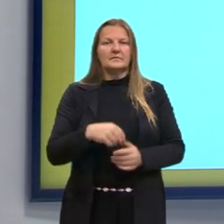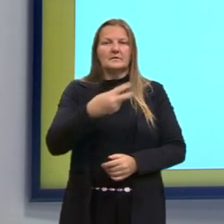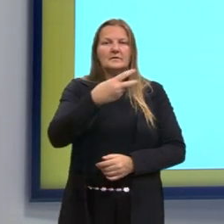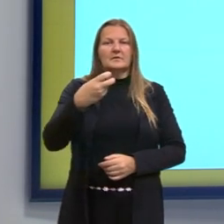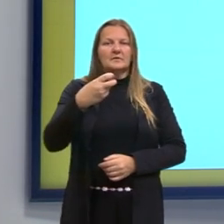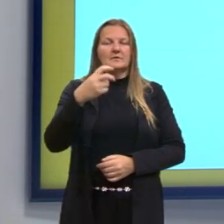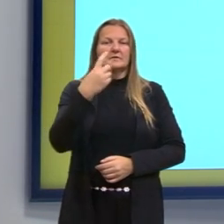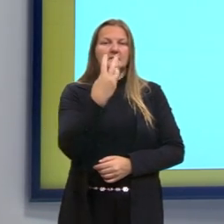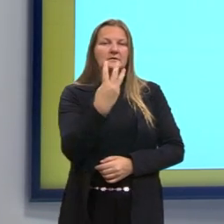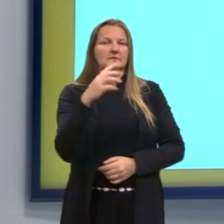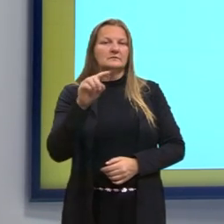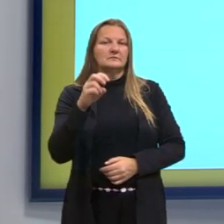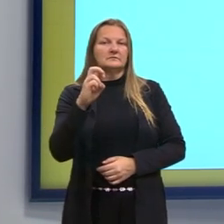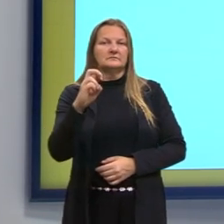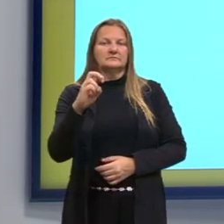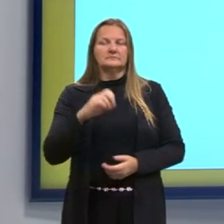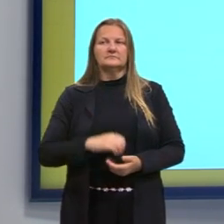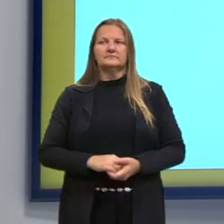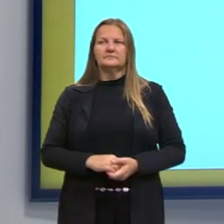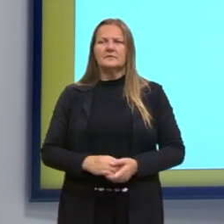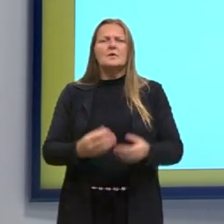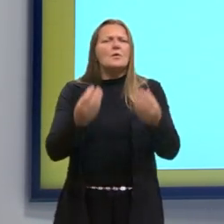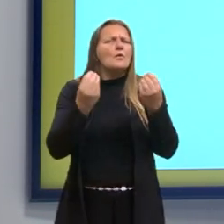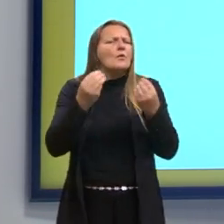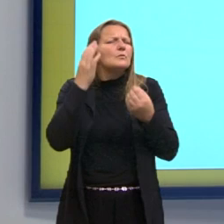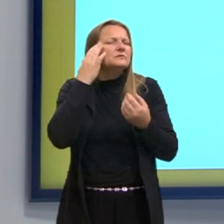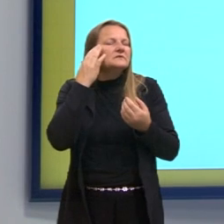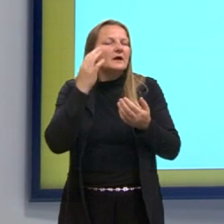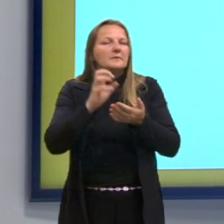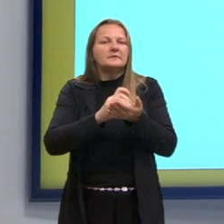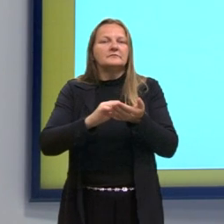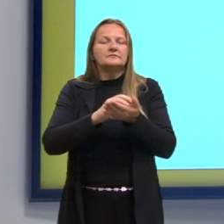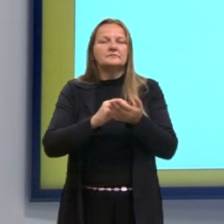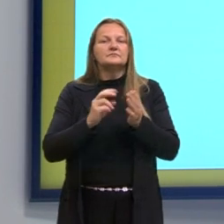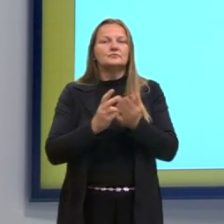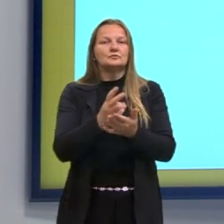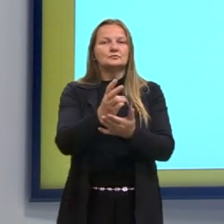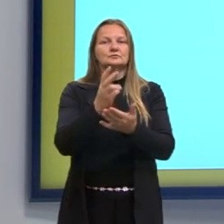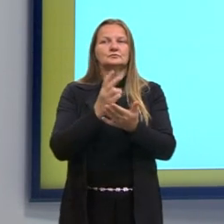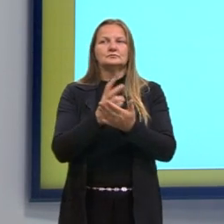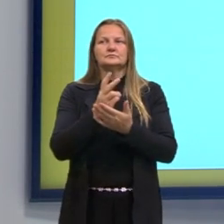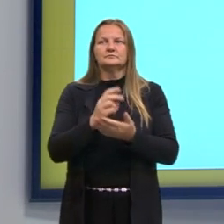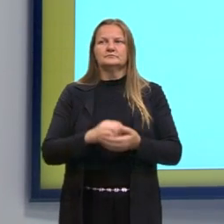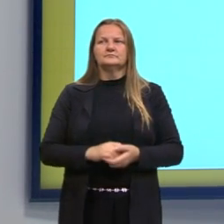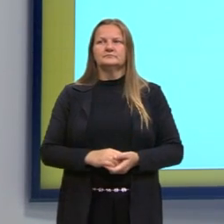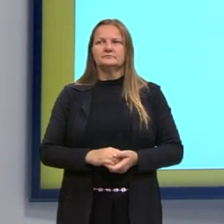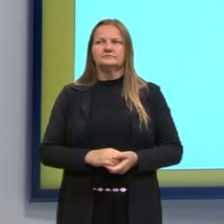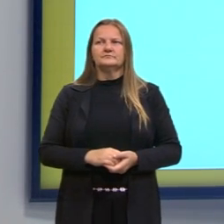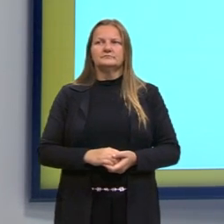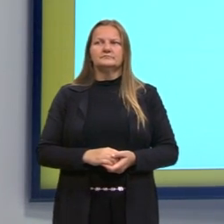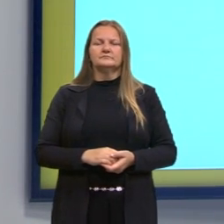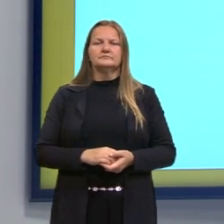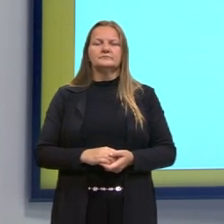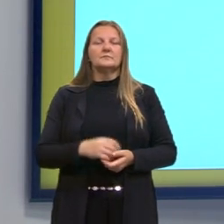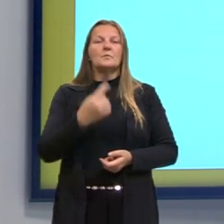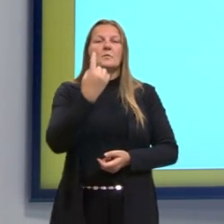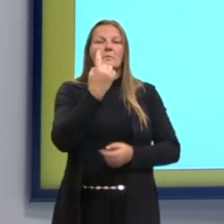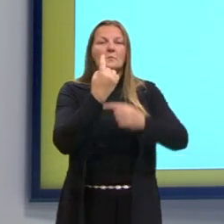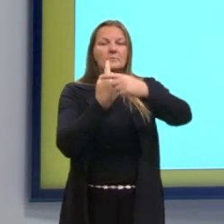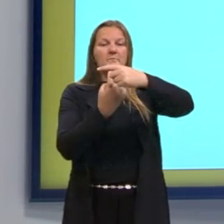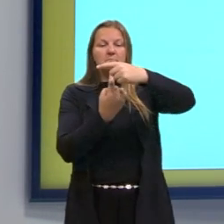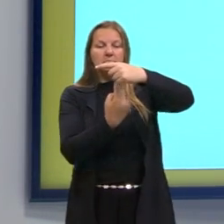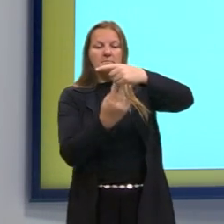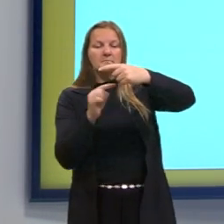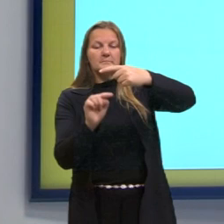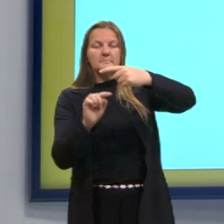,5. Como que eu vou resolver daqui em diante? O que eu pensei? Bom, o 1.000 estava